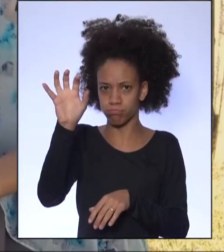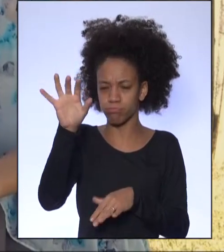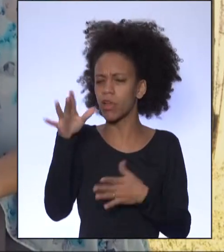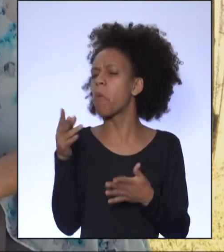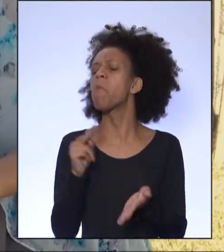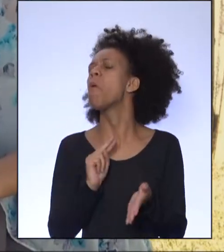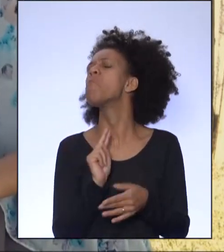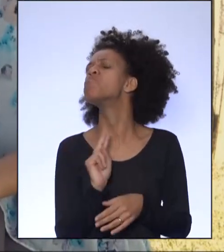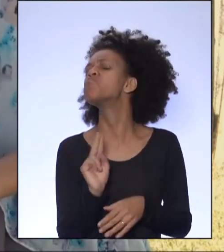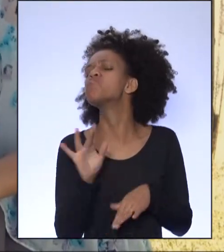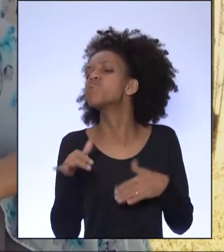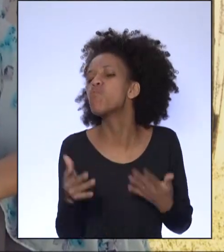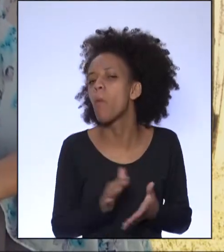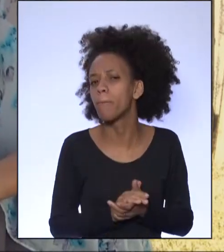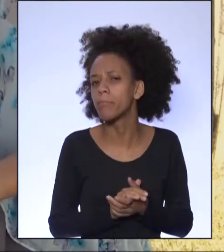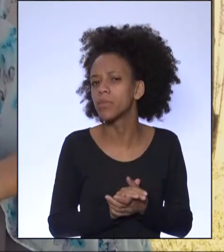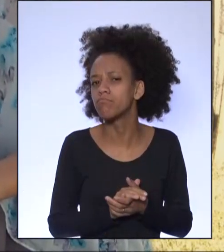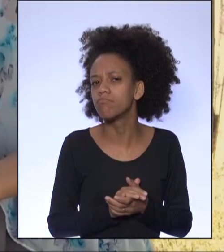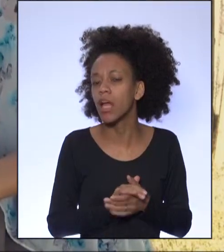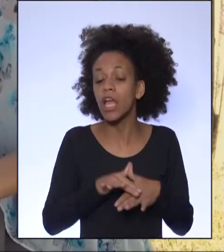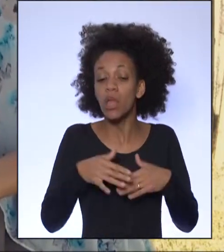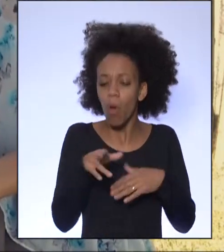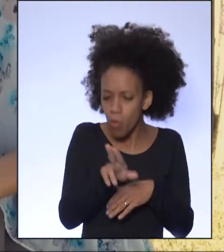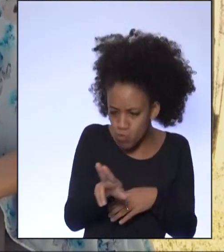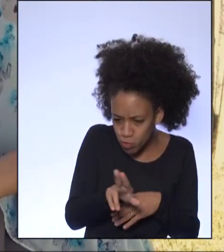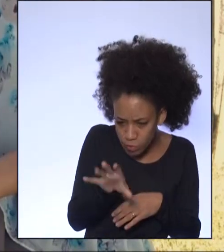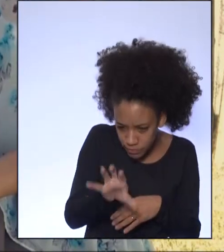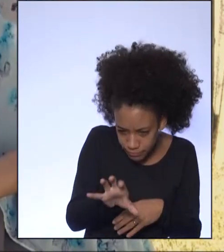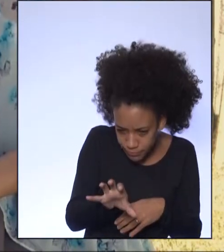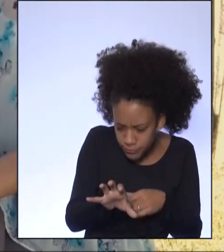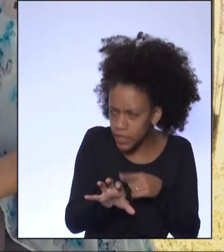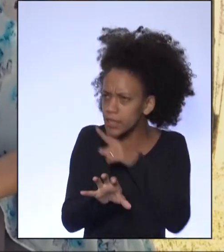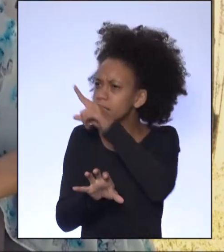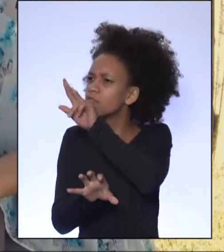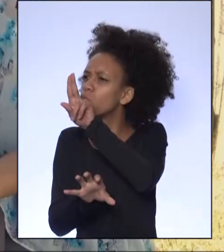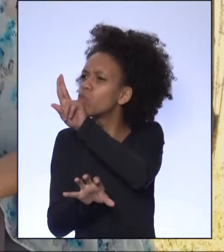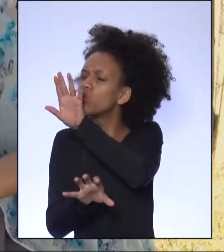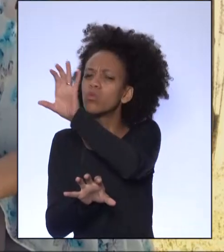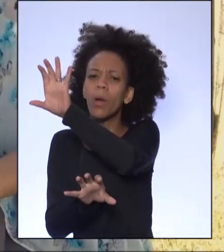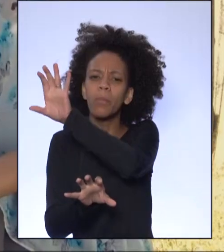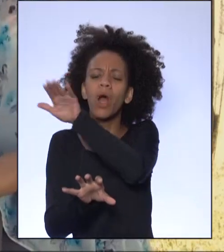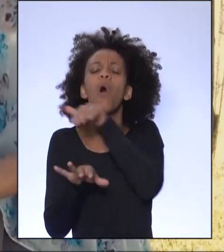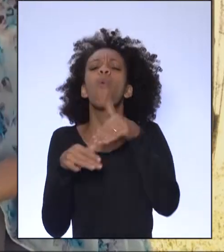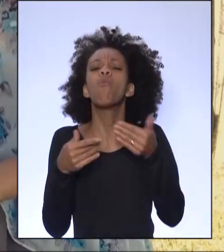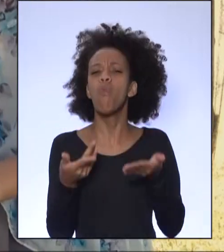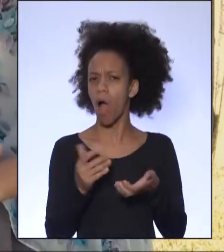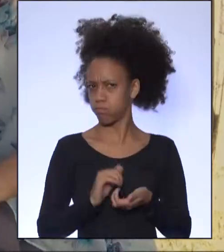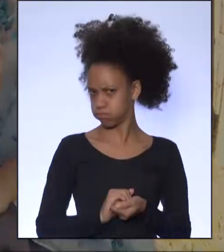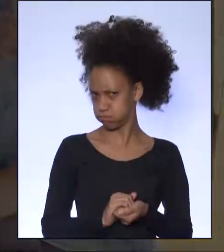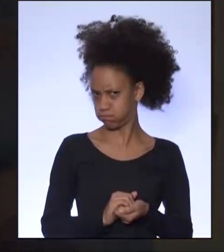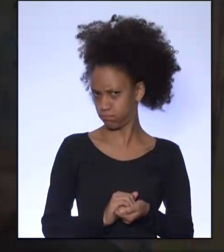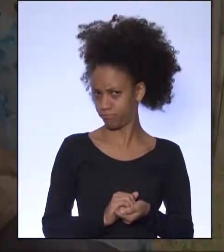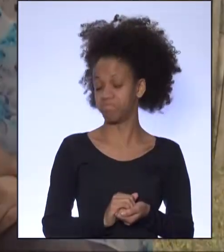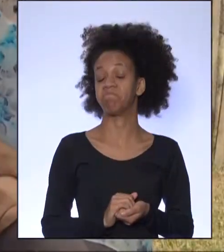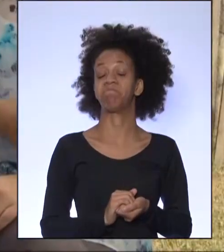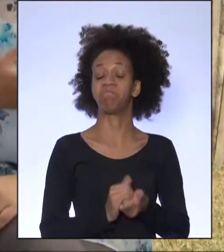E qual é nome do estado para onde ela foi? Ah, muito bem!